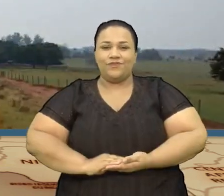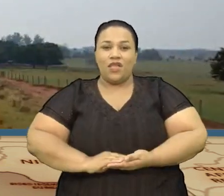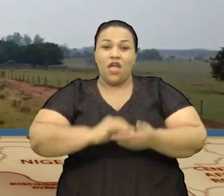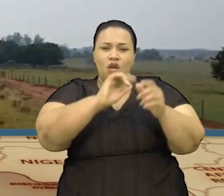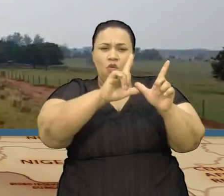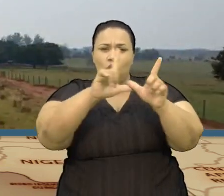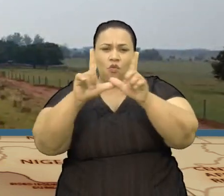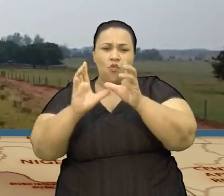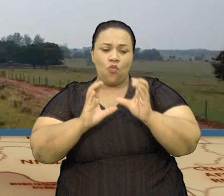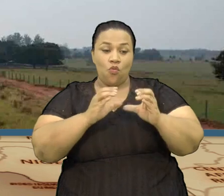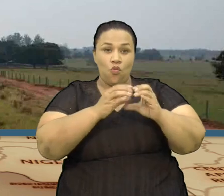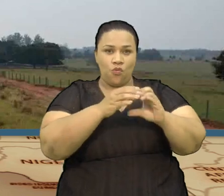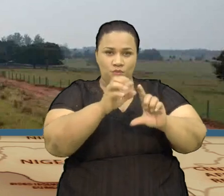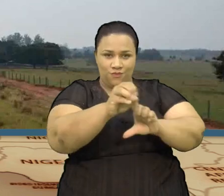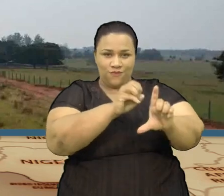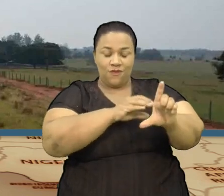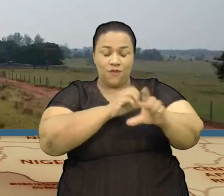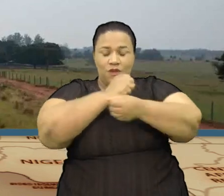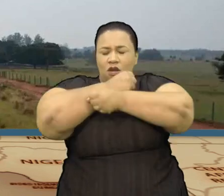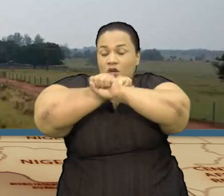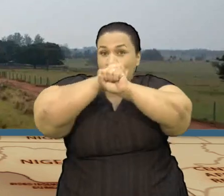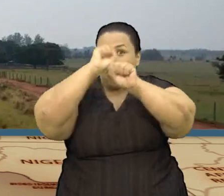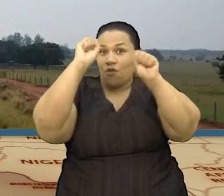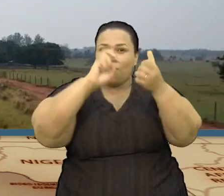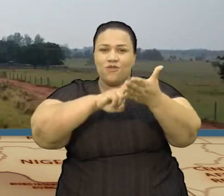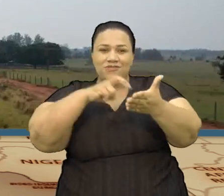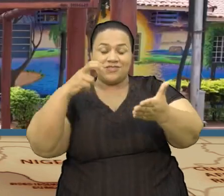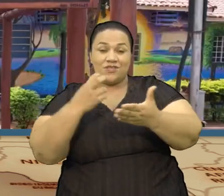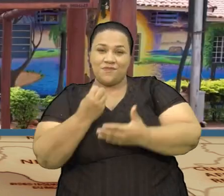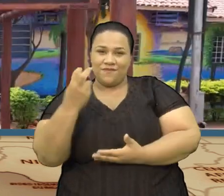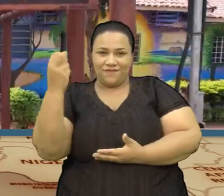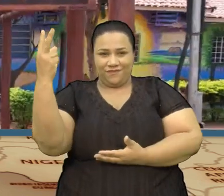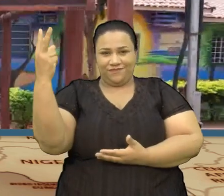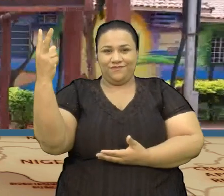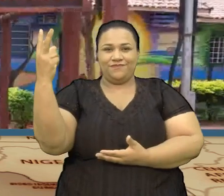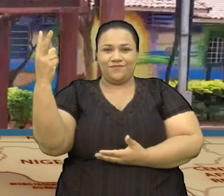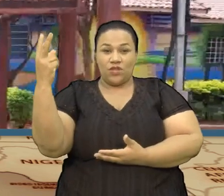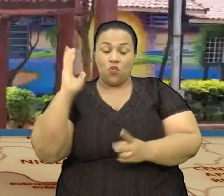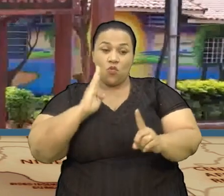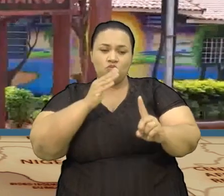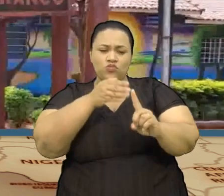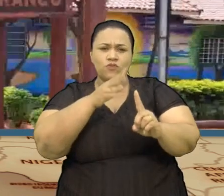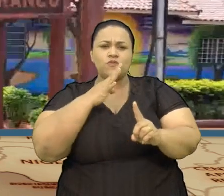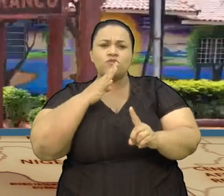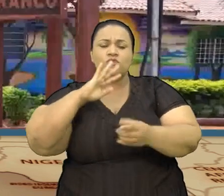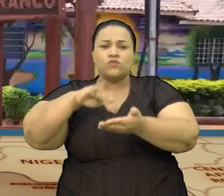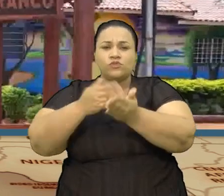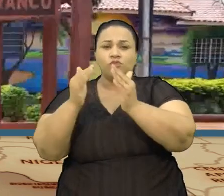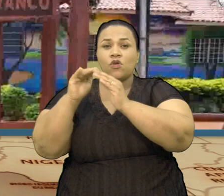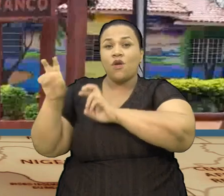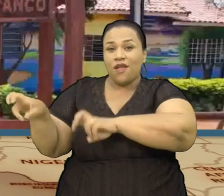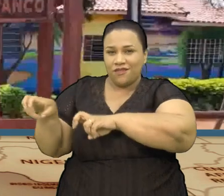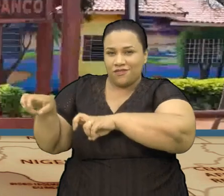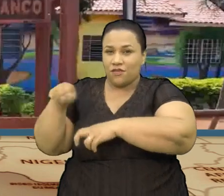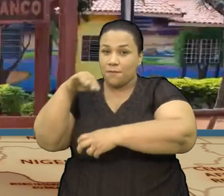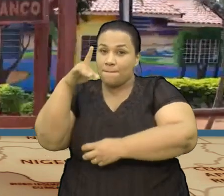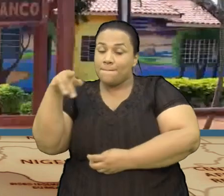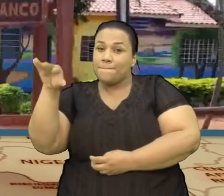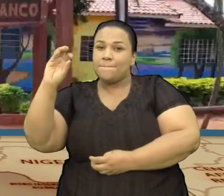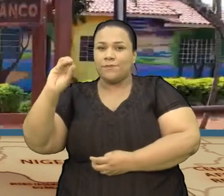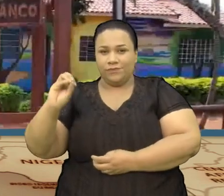Nossa produção pulou cedo para pegar a estrada Nossa missão é conhecer a escola agrícola